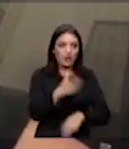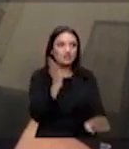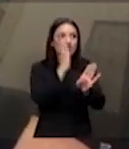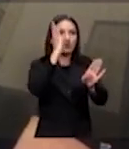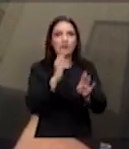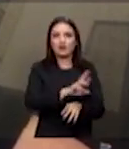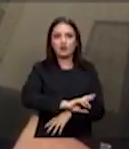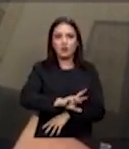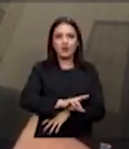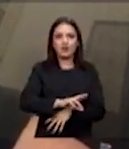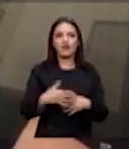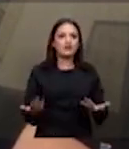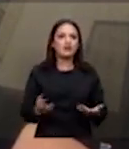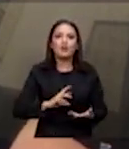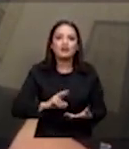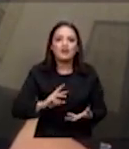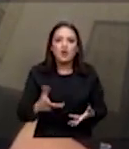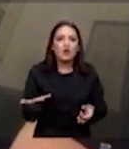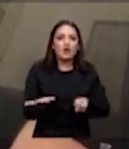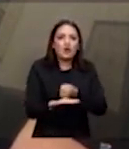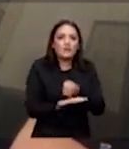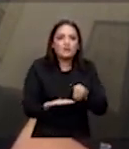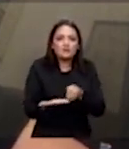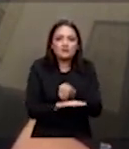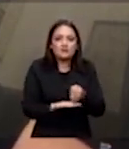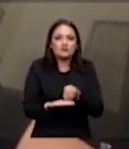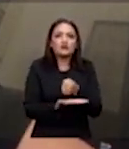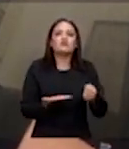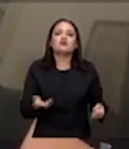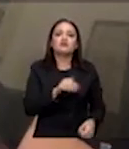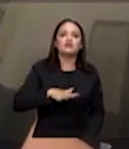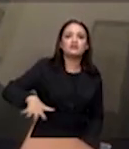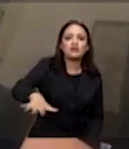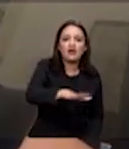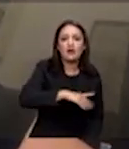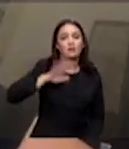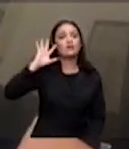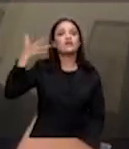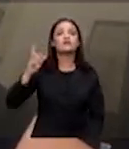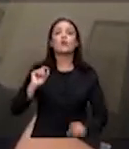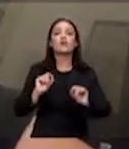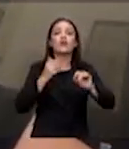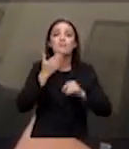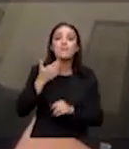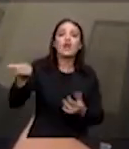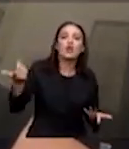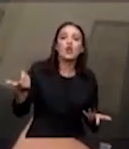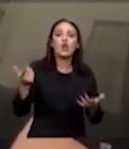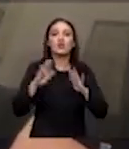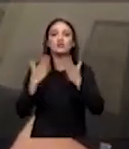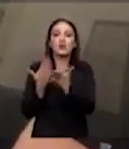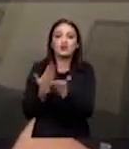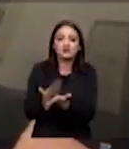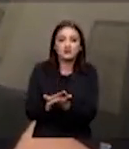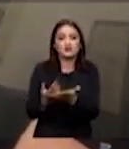elas não servem hoje para tomar medidas generalizadas para se definir qual que é o melhor tipo de escolarização e nem os